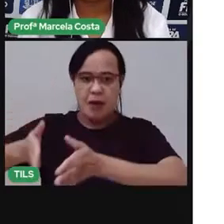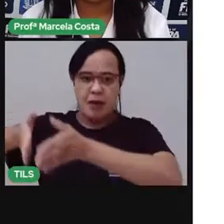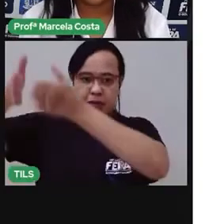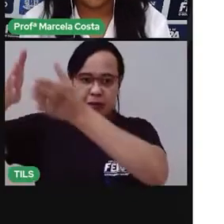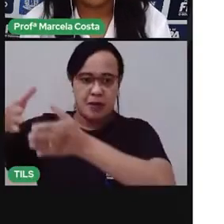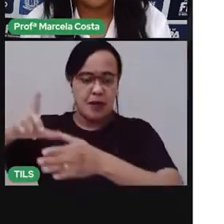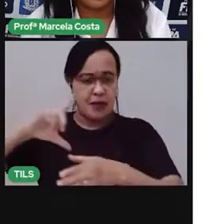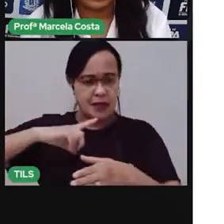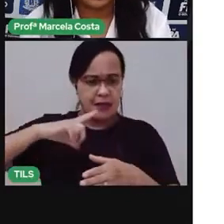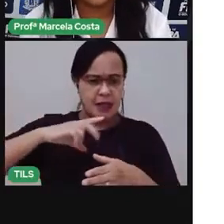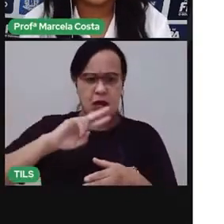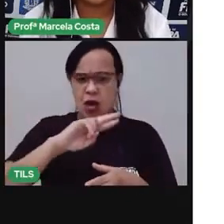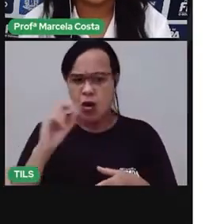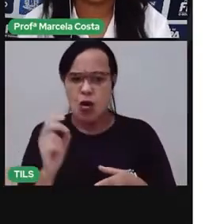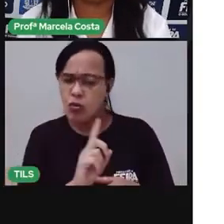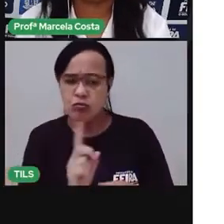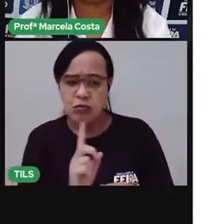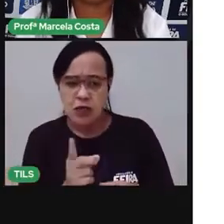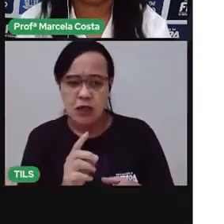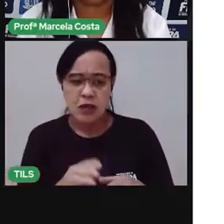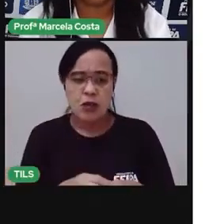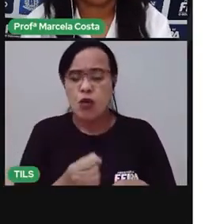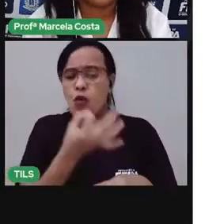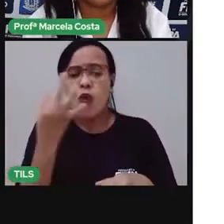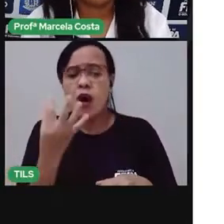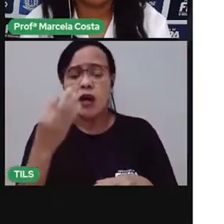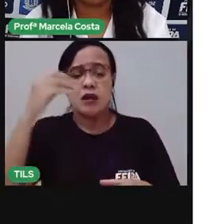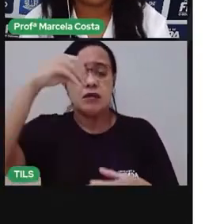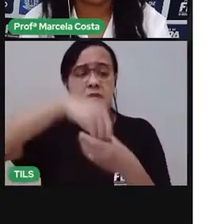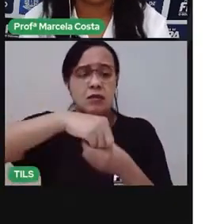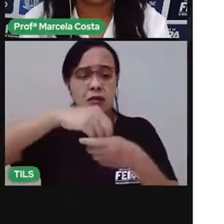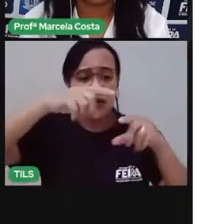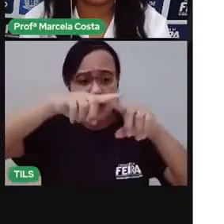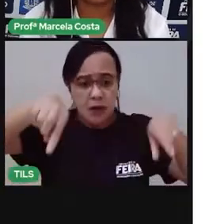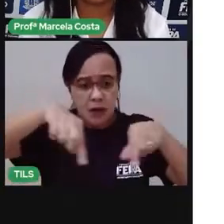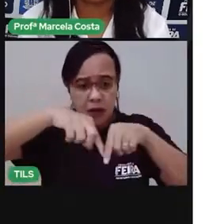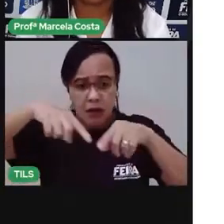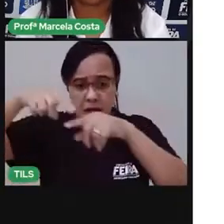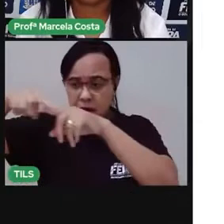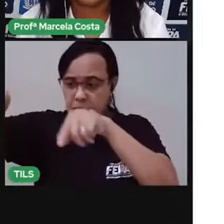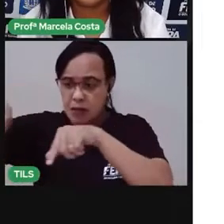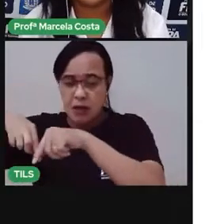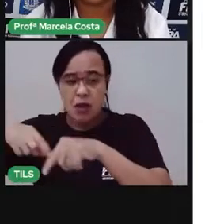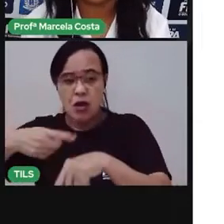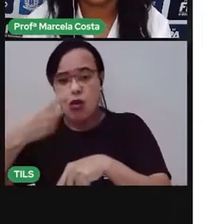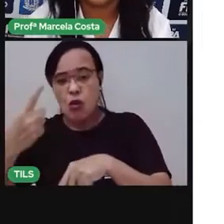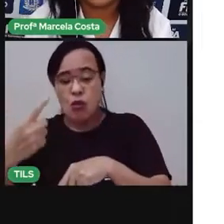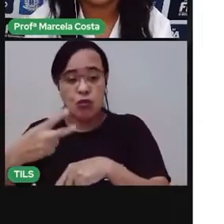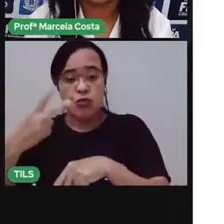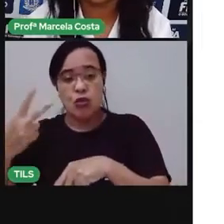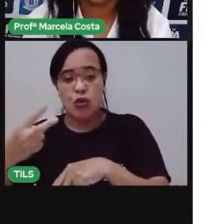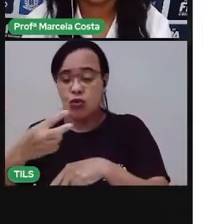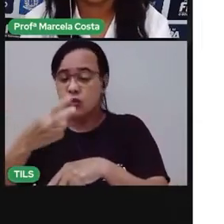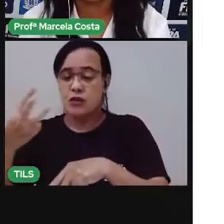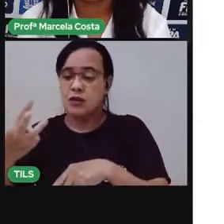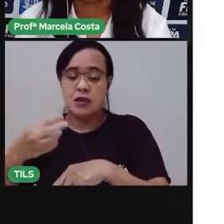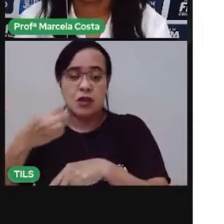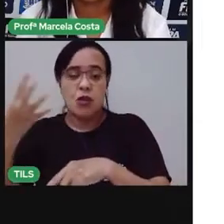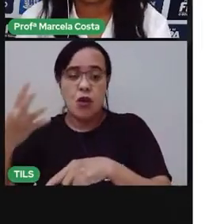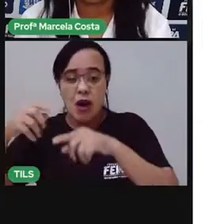Quantos cômodos tem a sua casa? Tem um, tem dois, tem três, tem quatro.